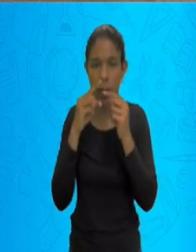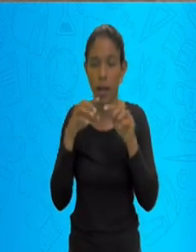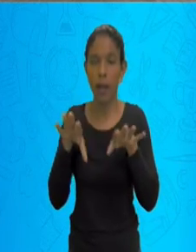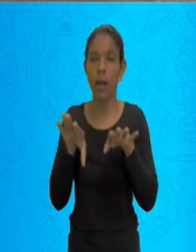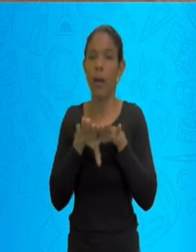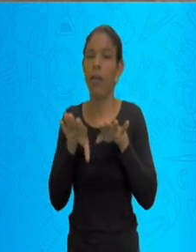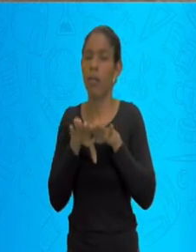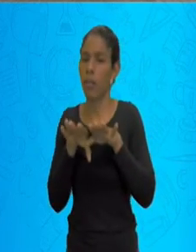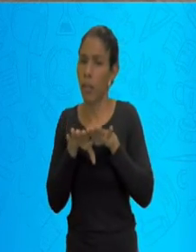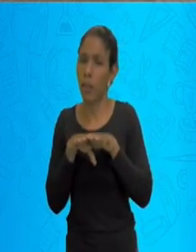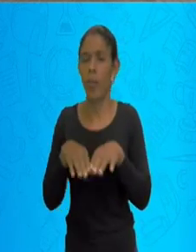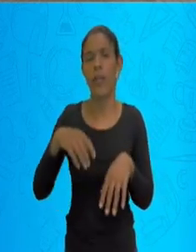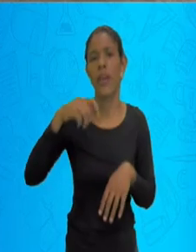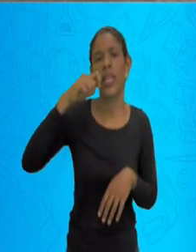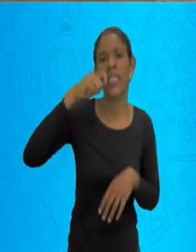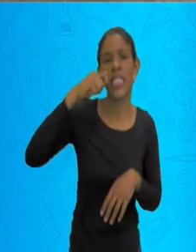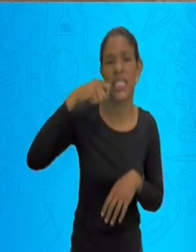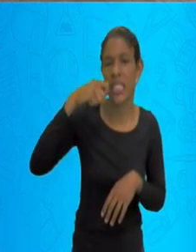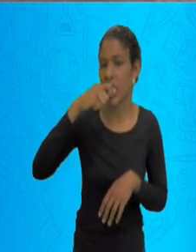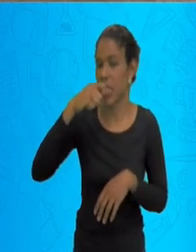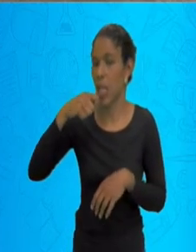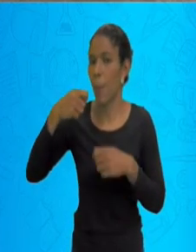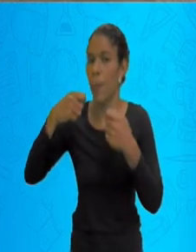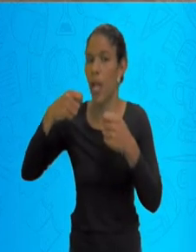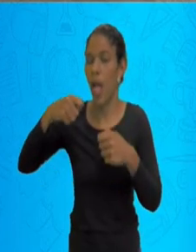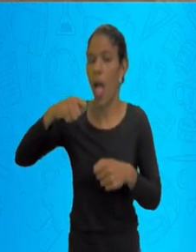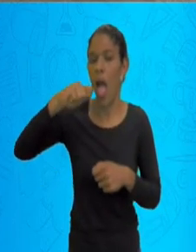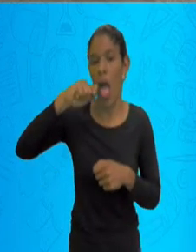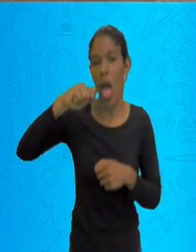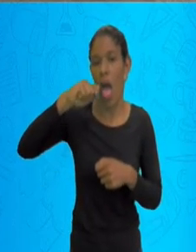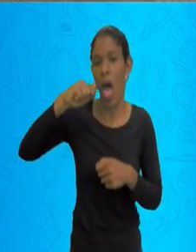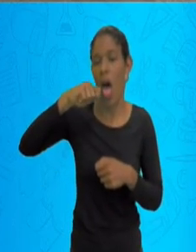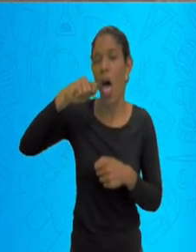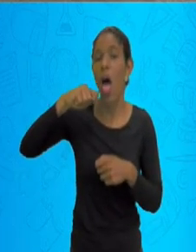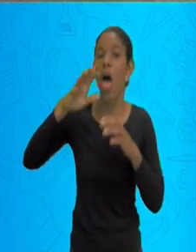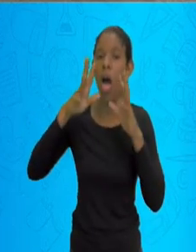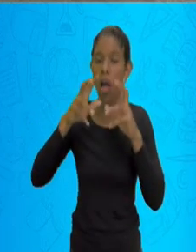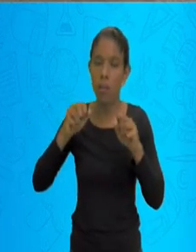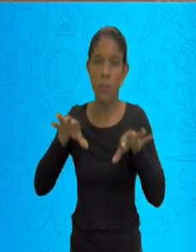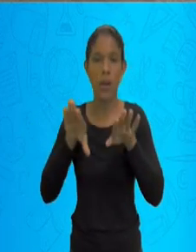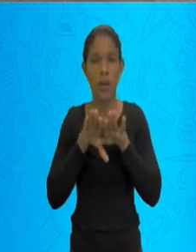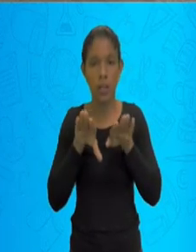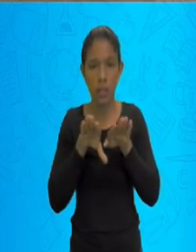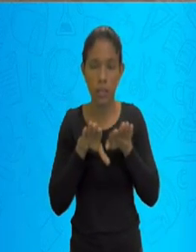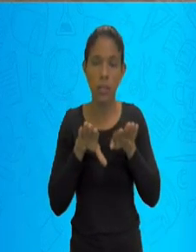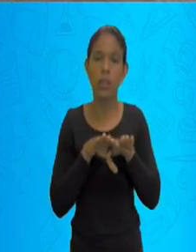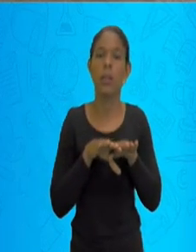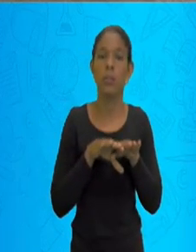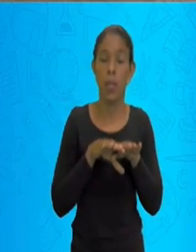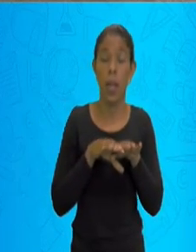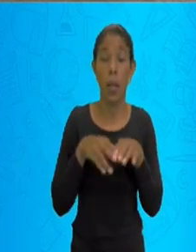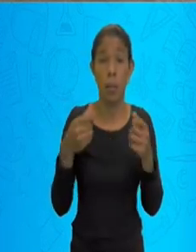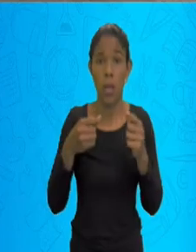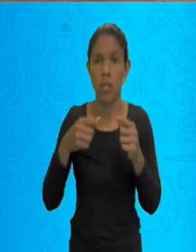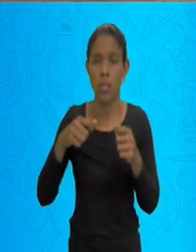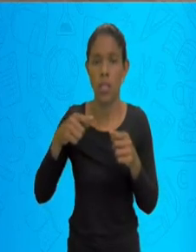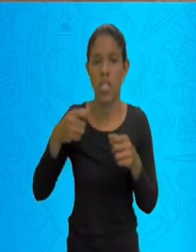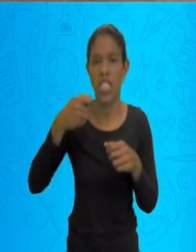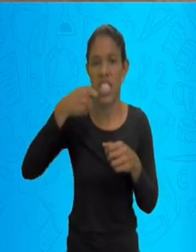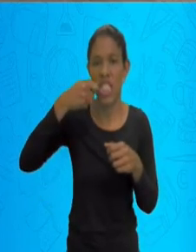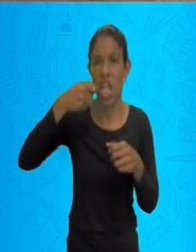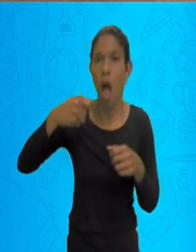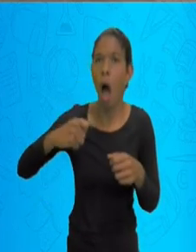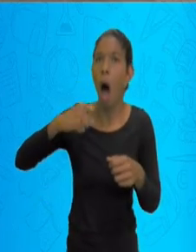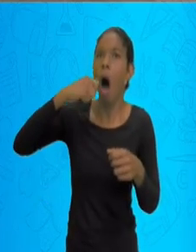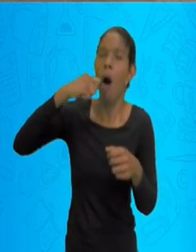cavidade bucal, a língua, é claro que a gente não vai colocar a escova lá na garganta, provocar uma ânsia de vômito, mas a gente tem que